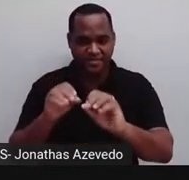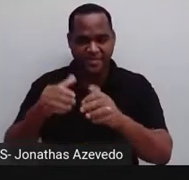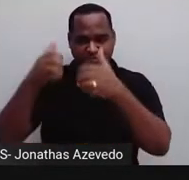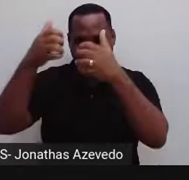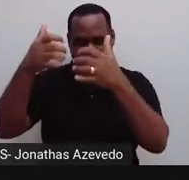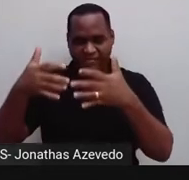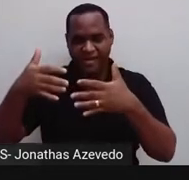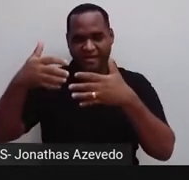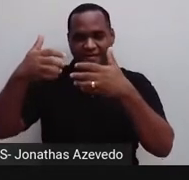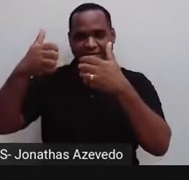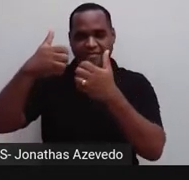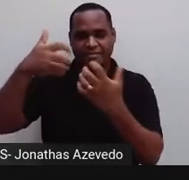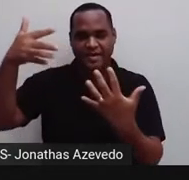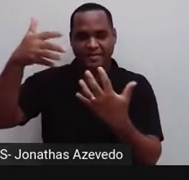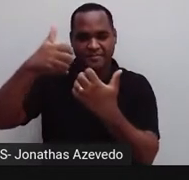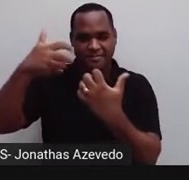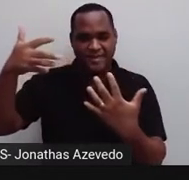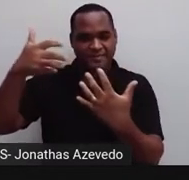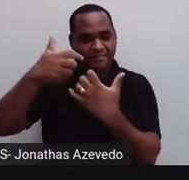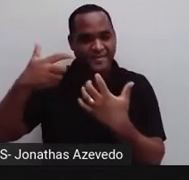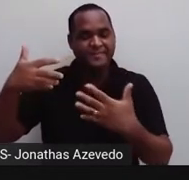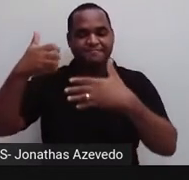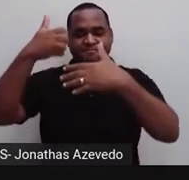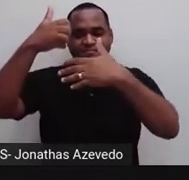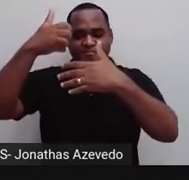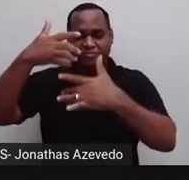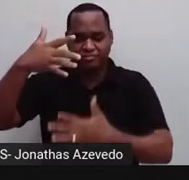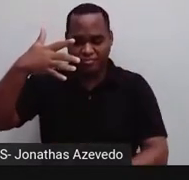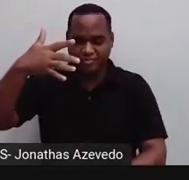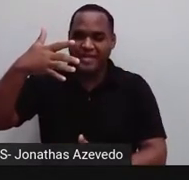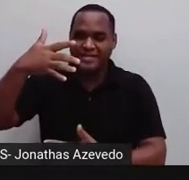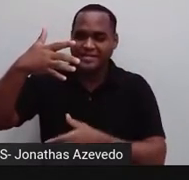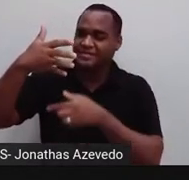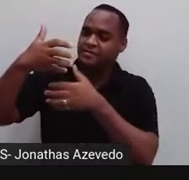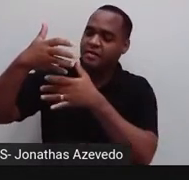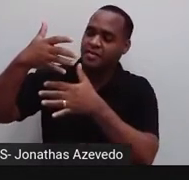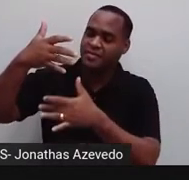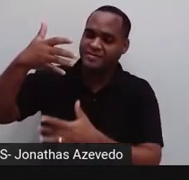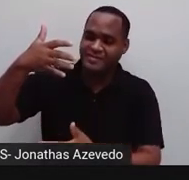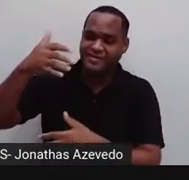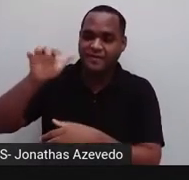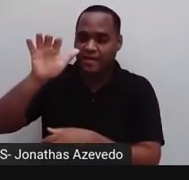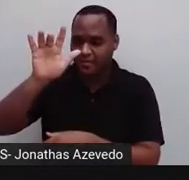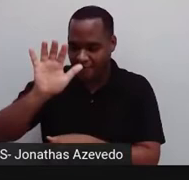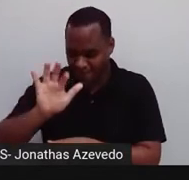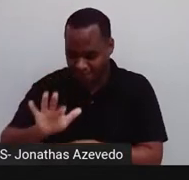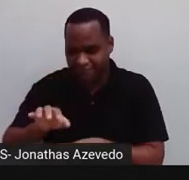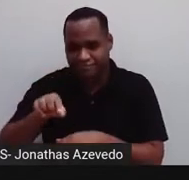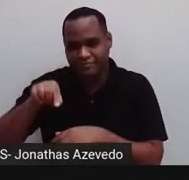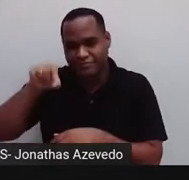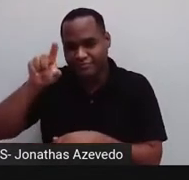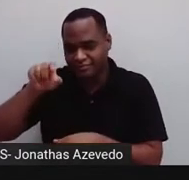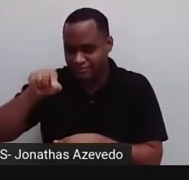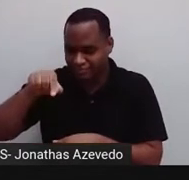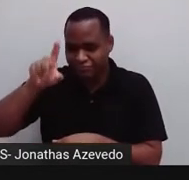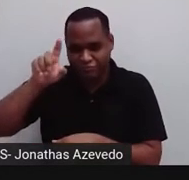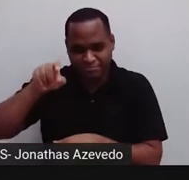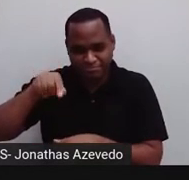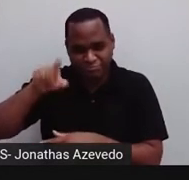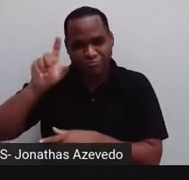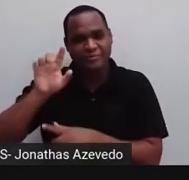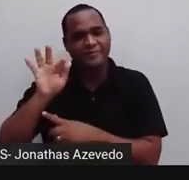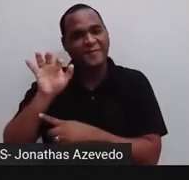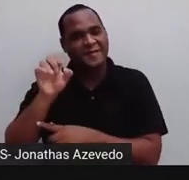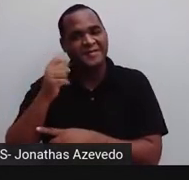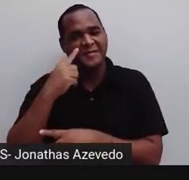disponíveis aí no canal da Seduc Feira de Santa Ana, para que você possa